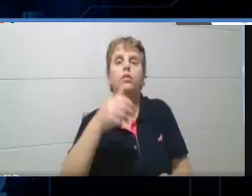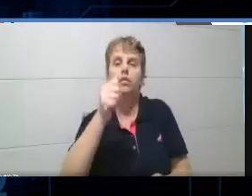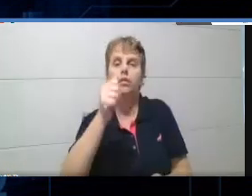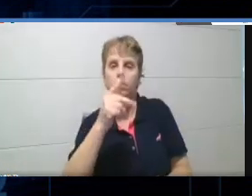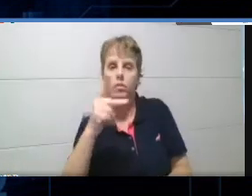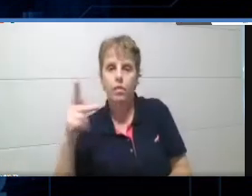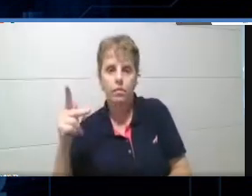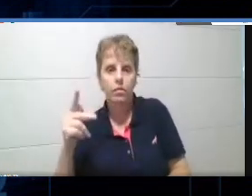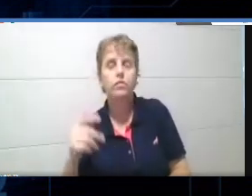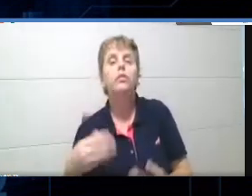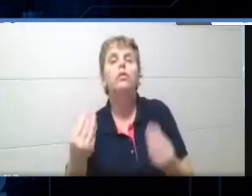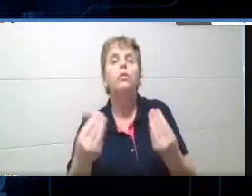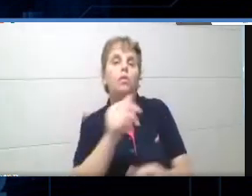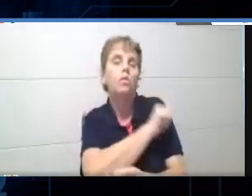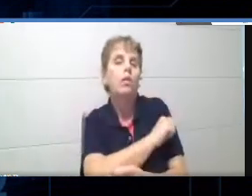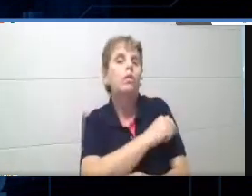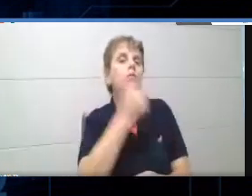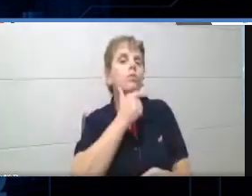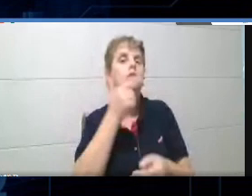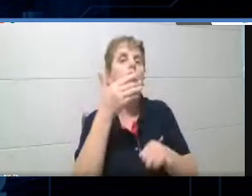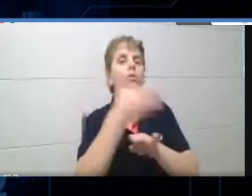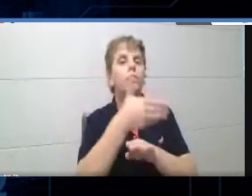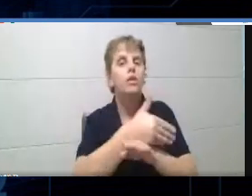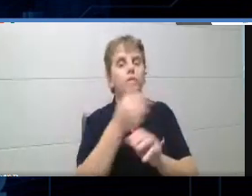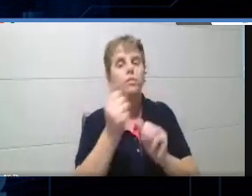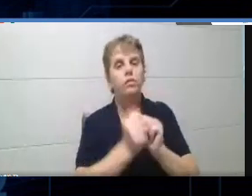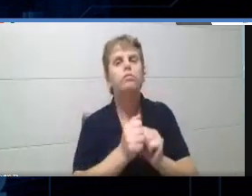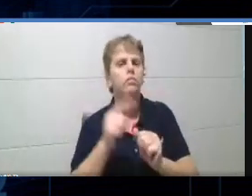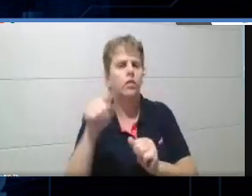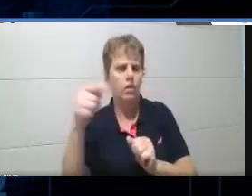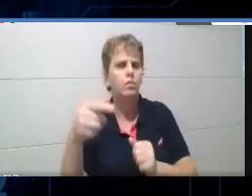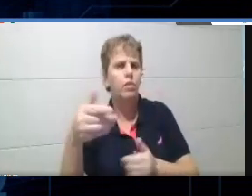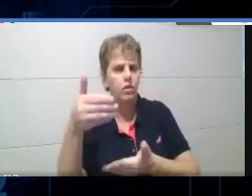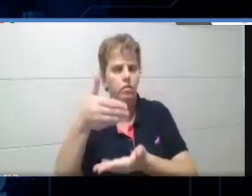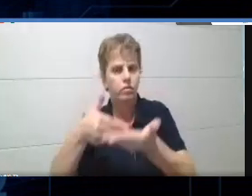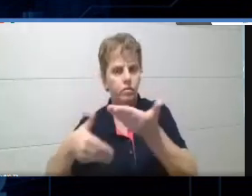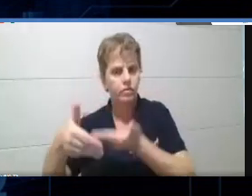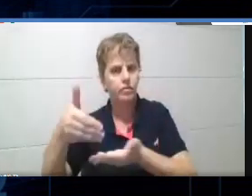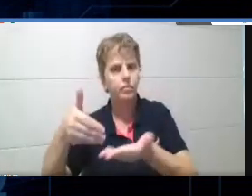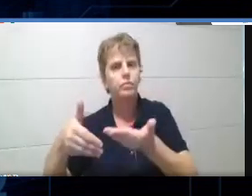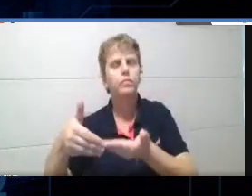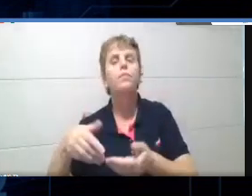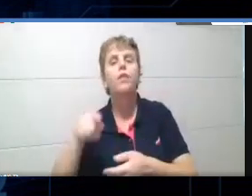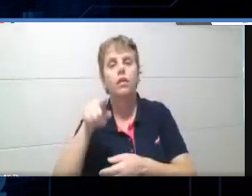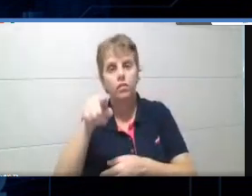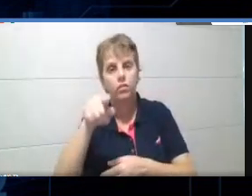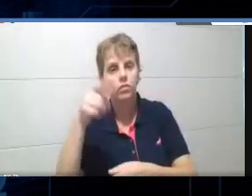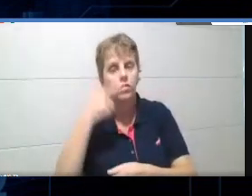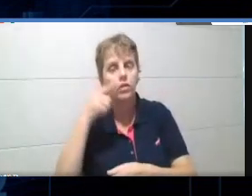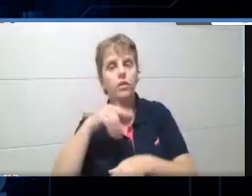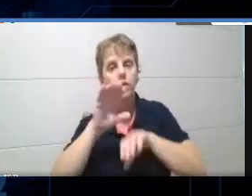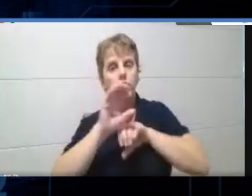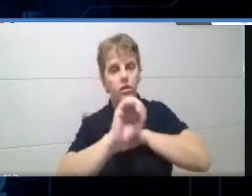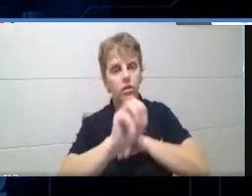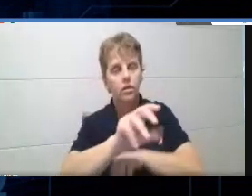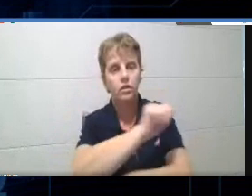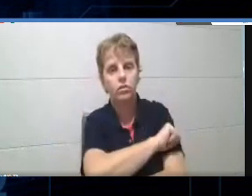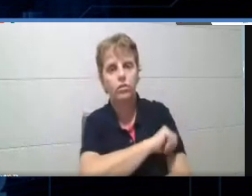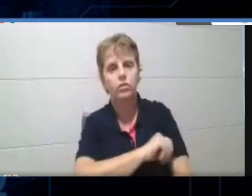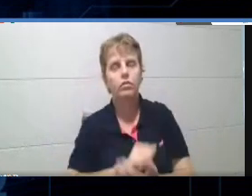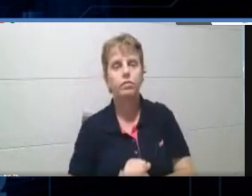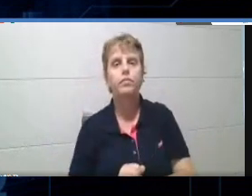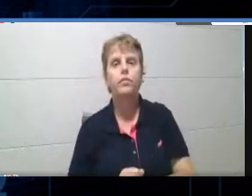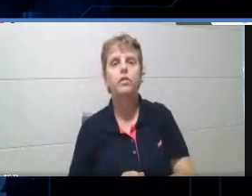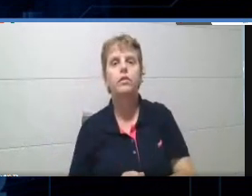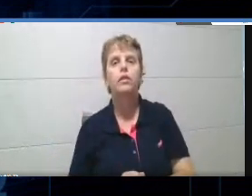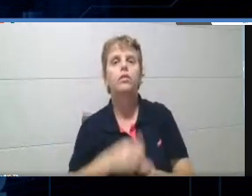Eu posso, inclusive, compartilhar com vocês o link dessa playlist para vocês poderem trabalhar com os seus alunos. Aí você só manda o link, tá,